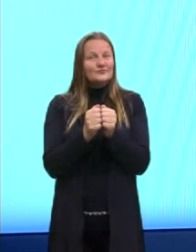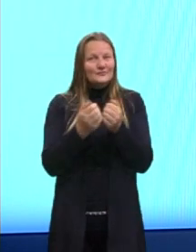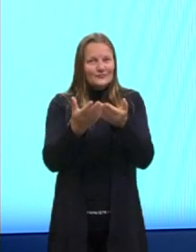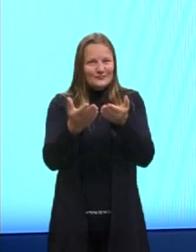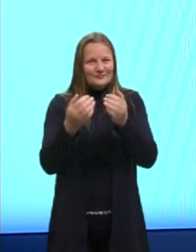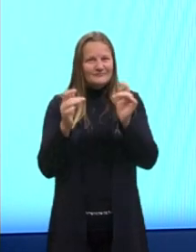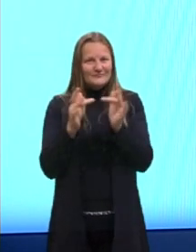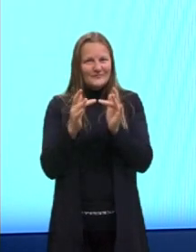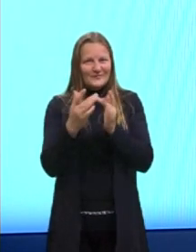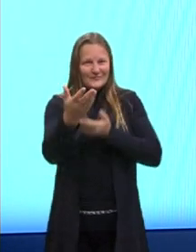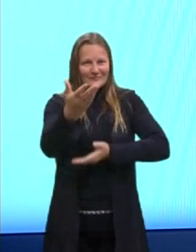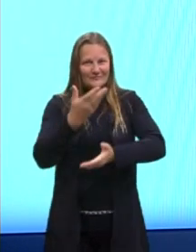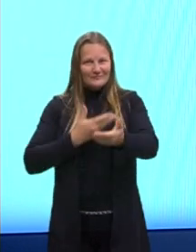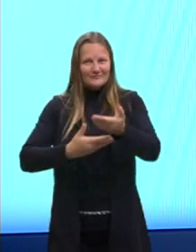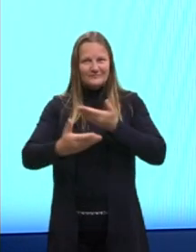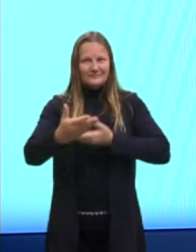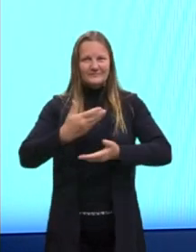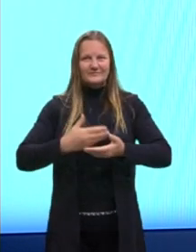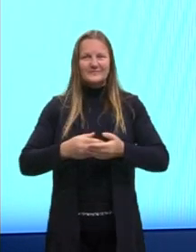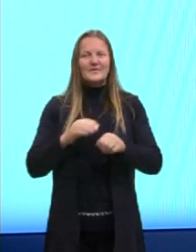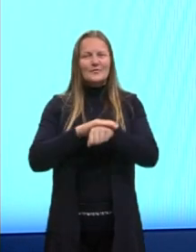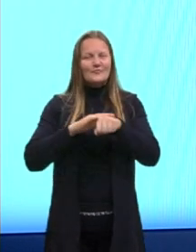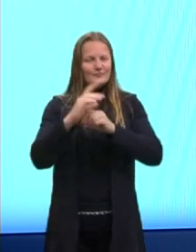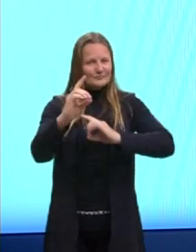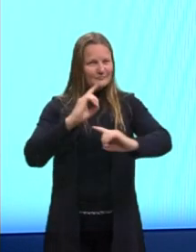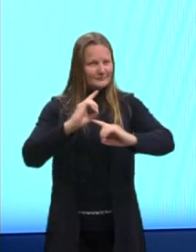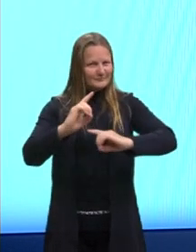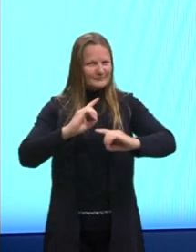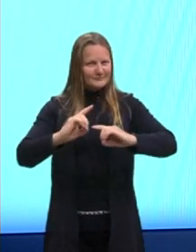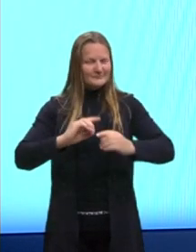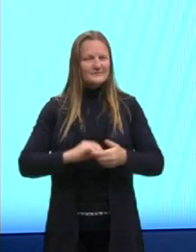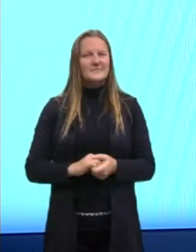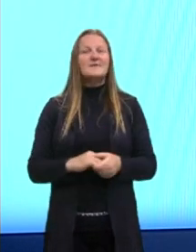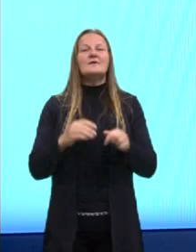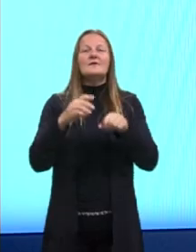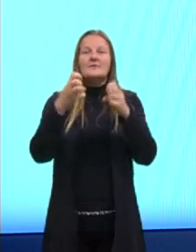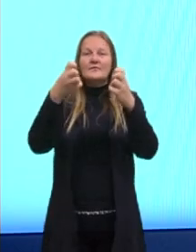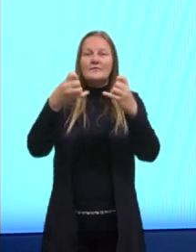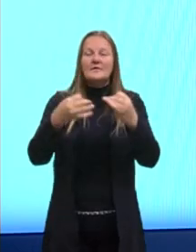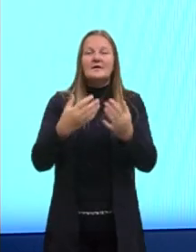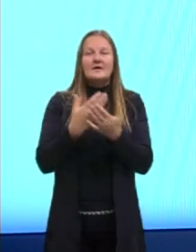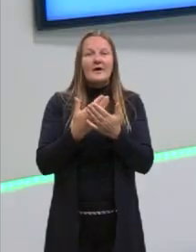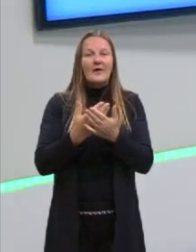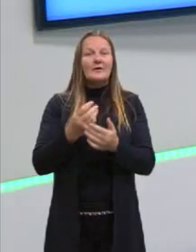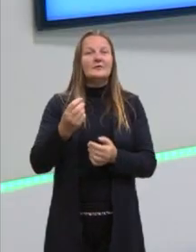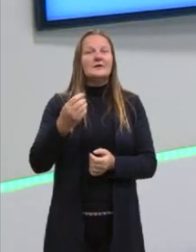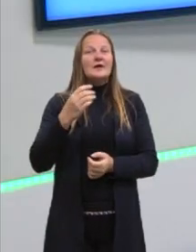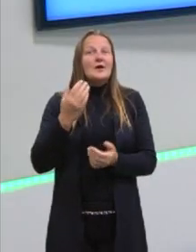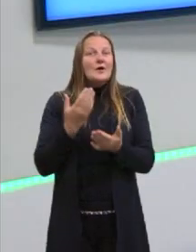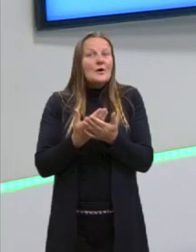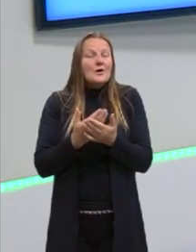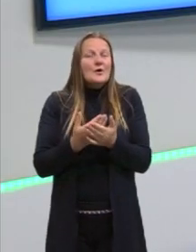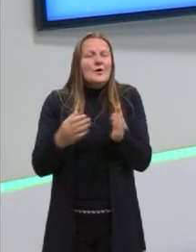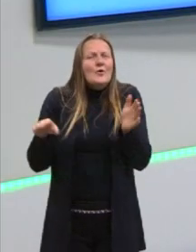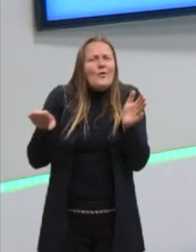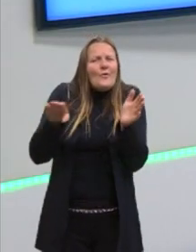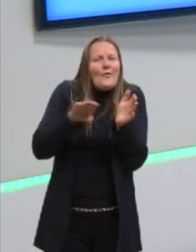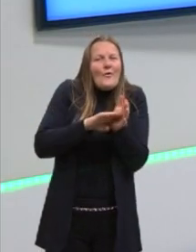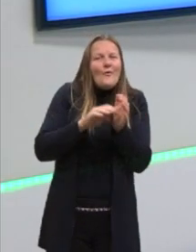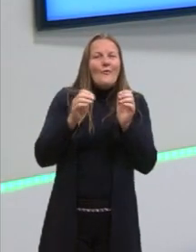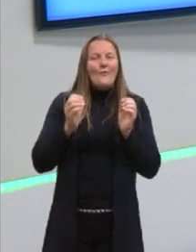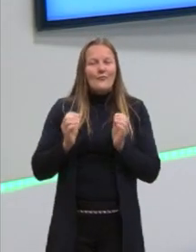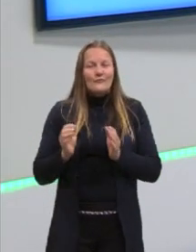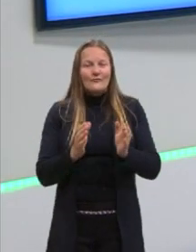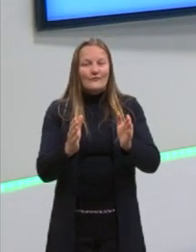disposição de vocês, para a gente dialogar um pouquinho. Já falei nas outras aulas, estamos aí enxergando a linha de